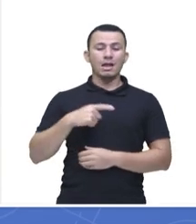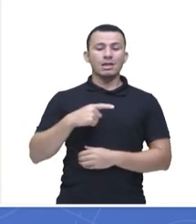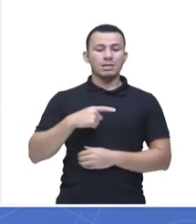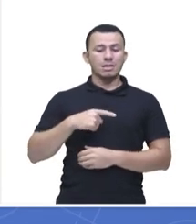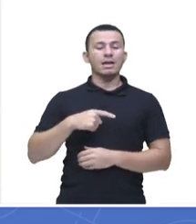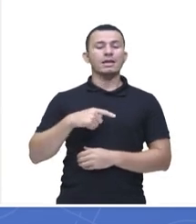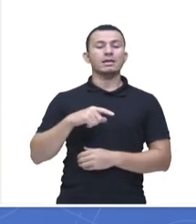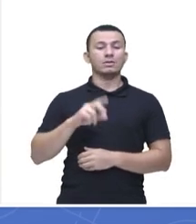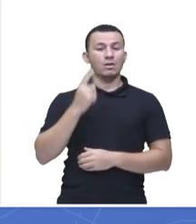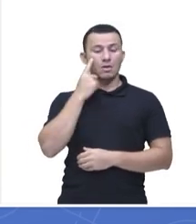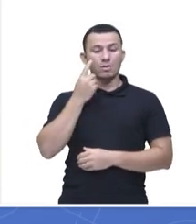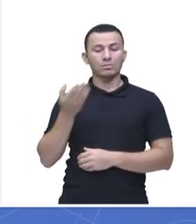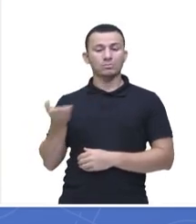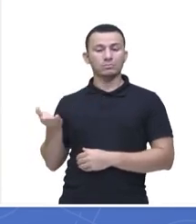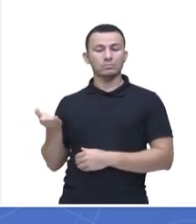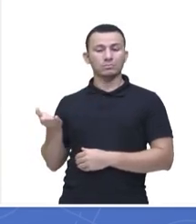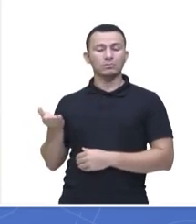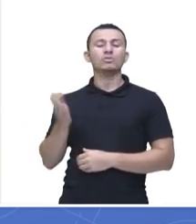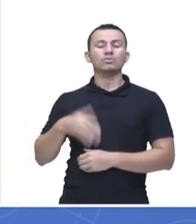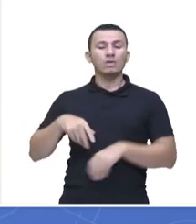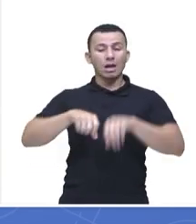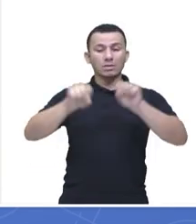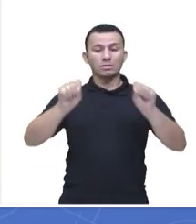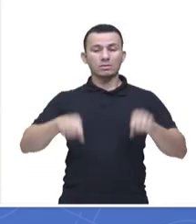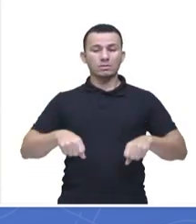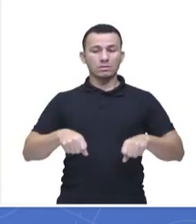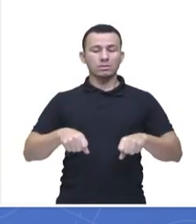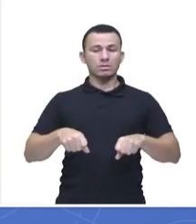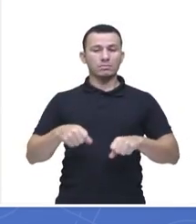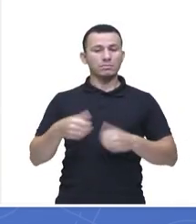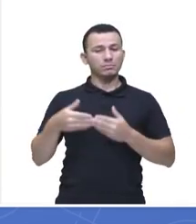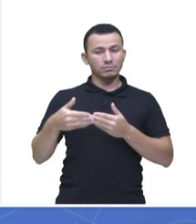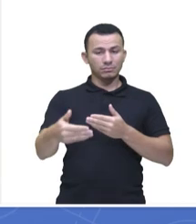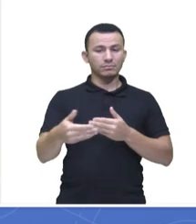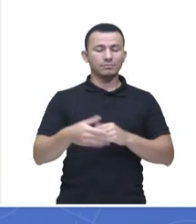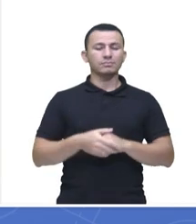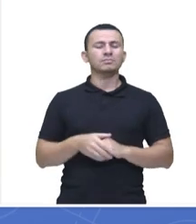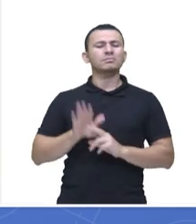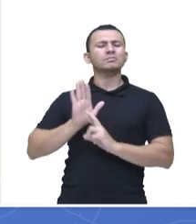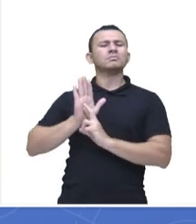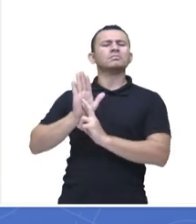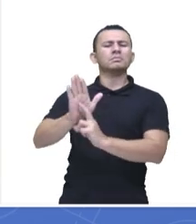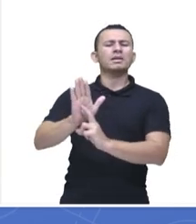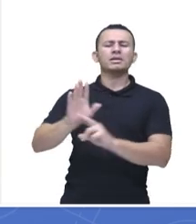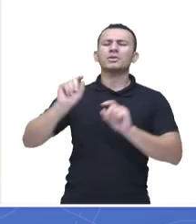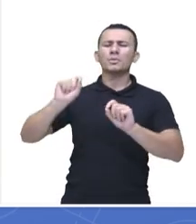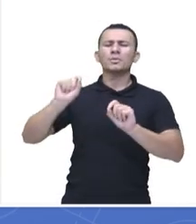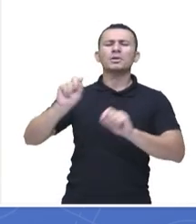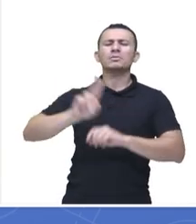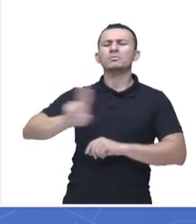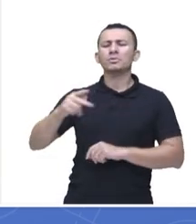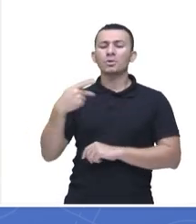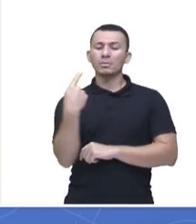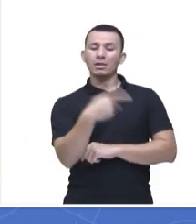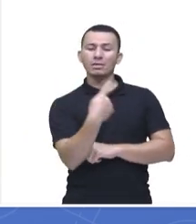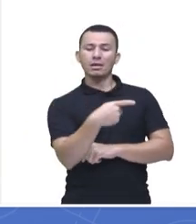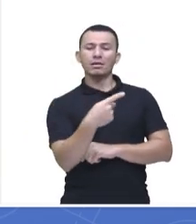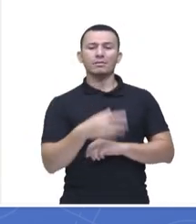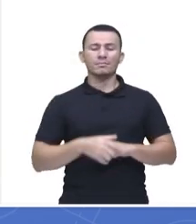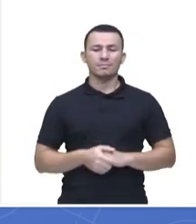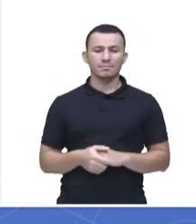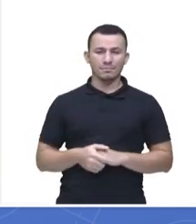está esquematizada a seguir. Representa 1. Então vamos